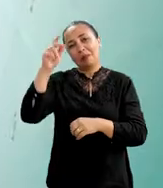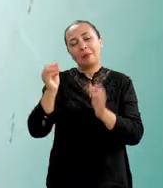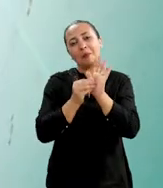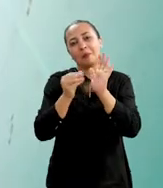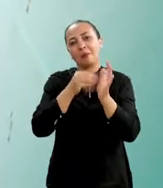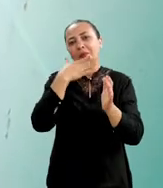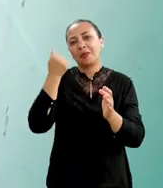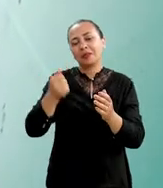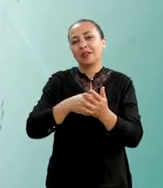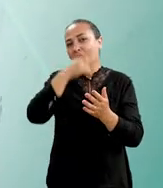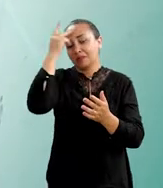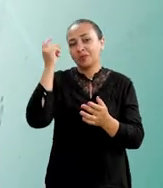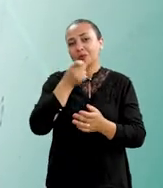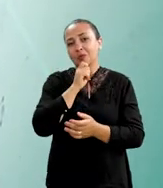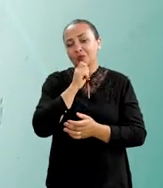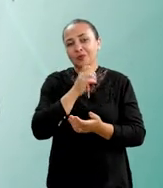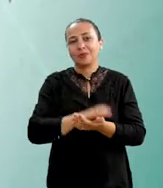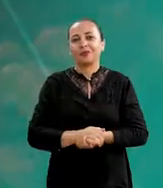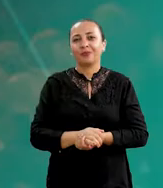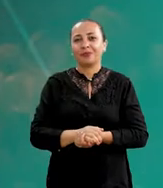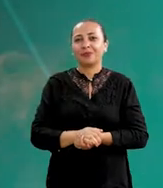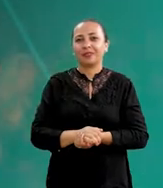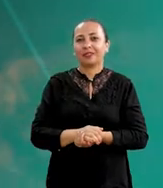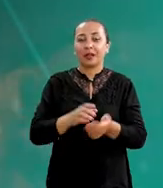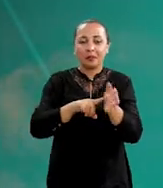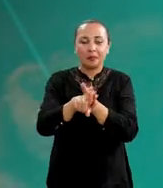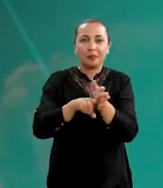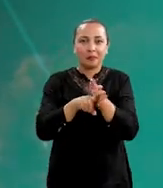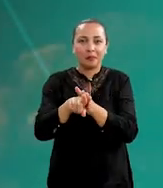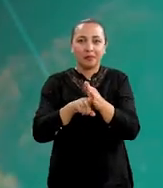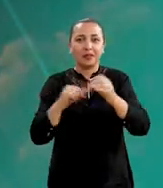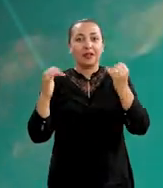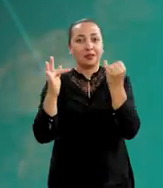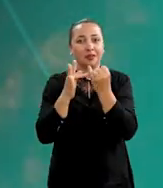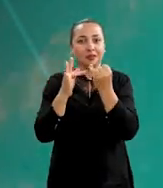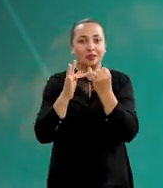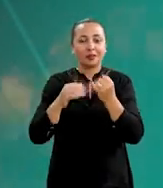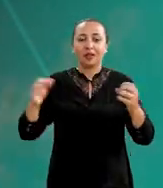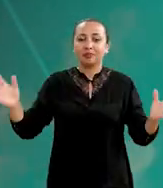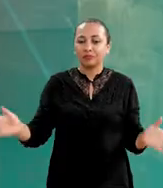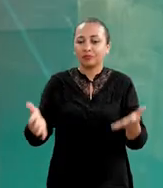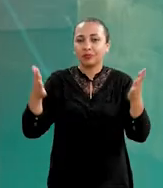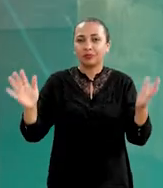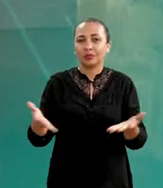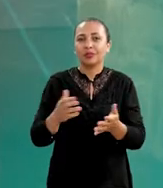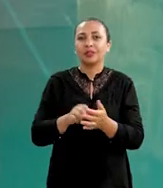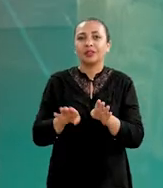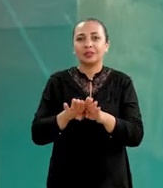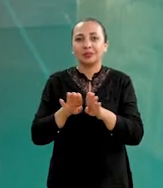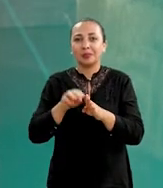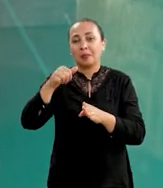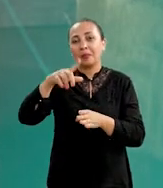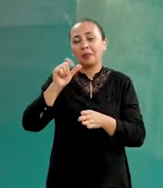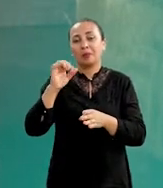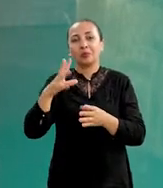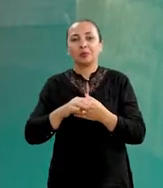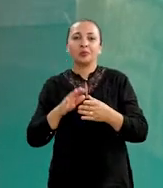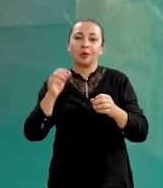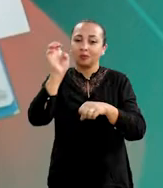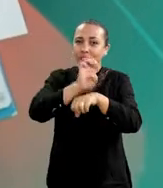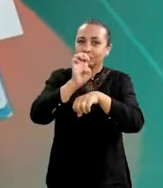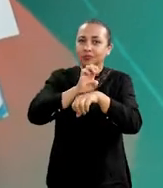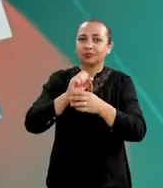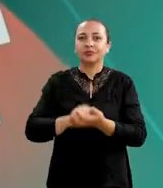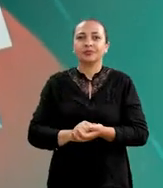na qualidade de vida de pessoas da terceira idade. Pesquisa do Instituto Federal Baiano pretende incentivar a meliponicultura no Estado.